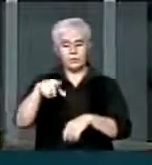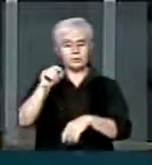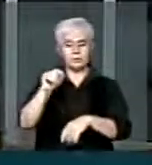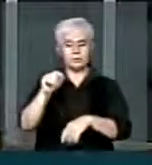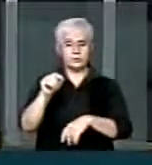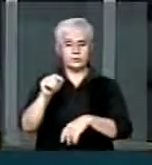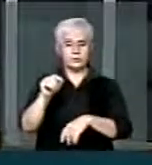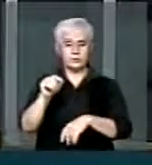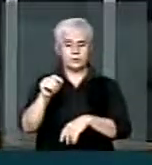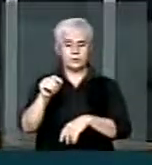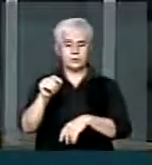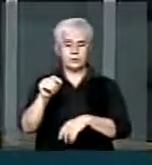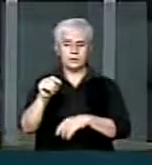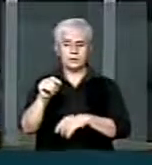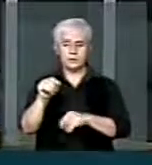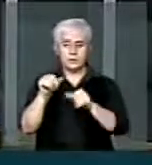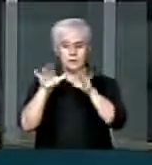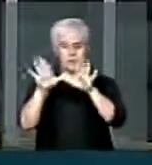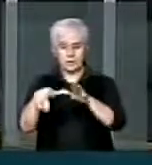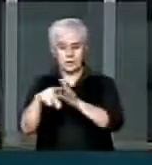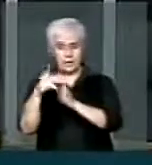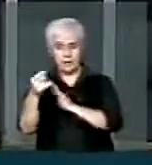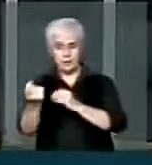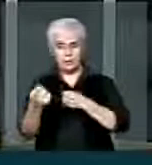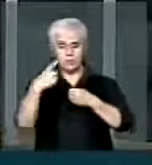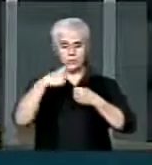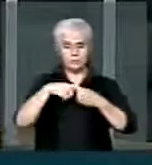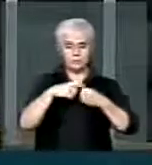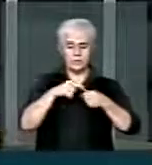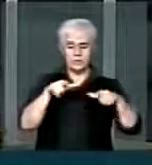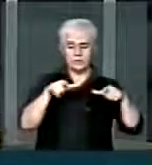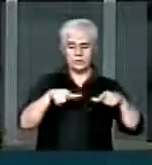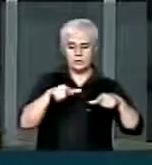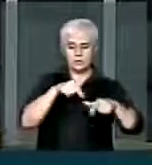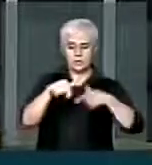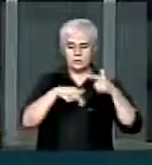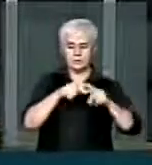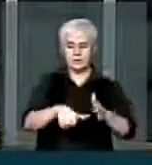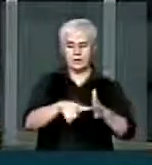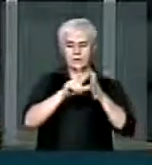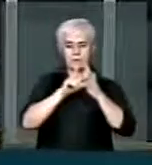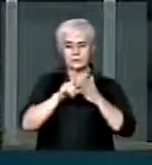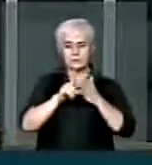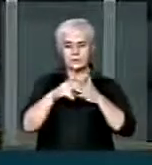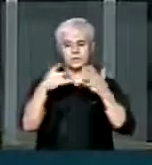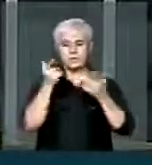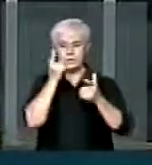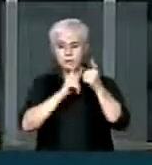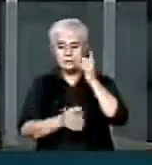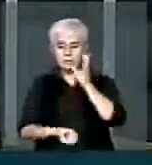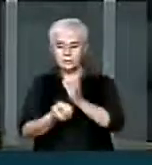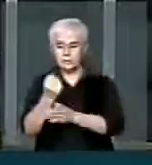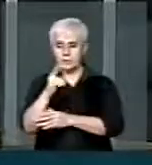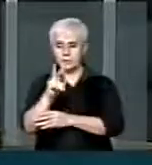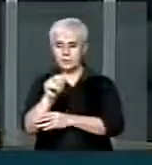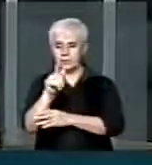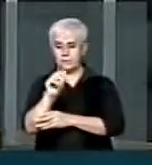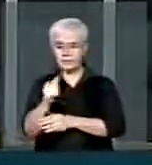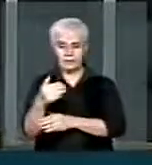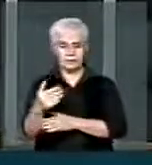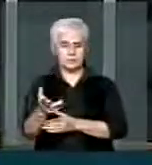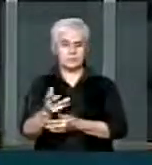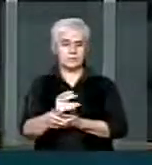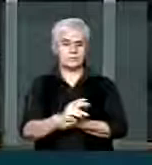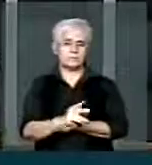órgão de destino ou voltar para a origem para abrir vagas para concursos. E aí, nós estamos levando agora